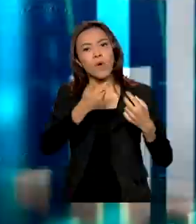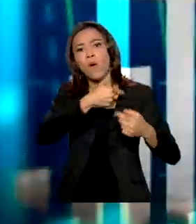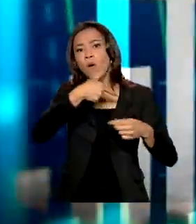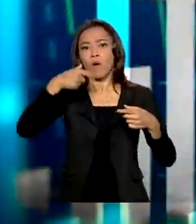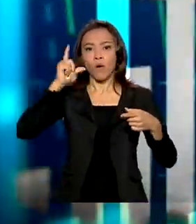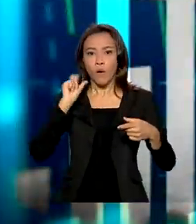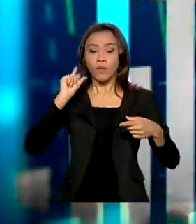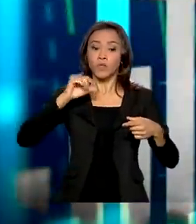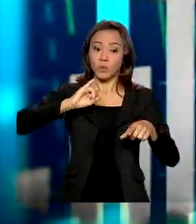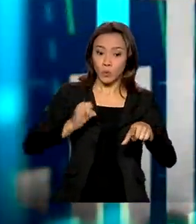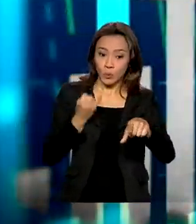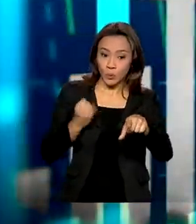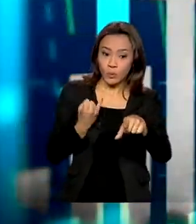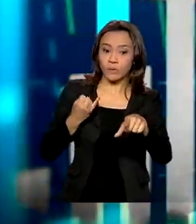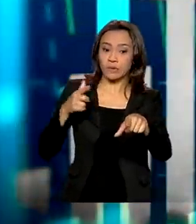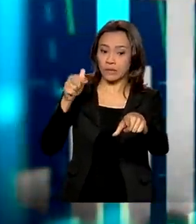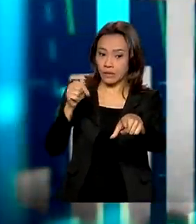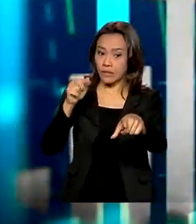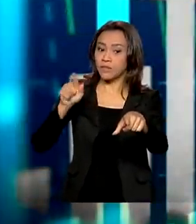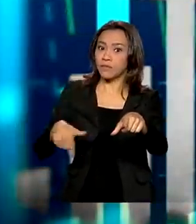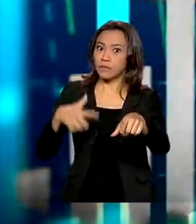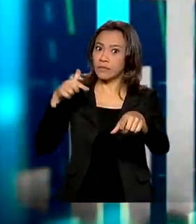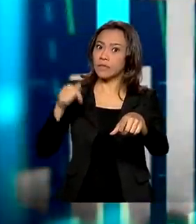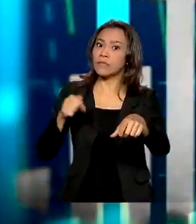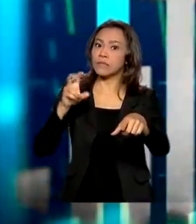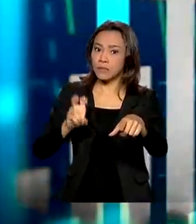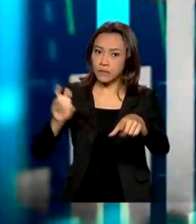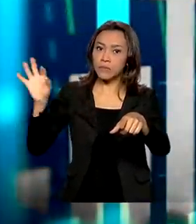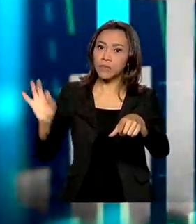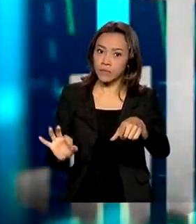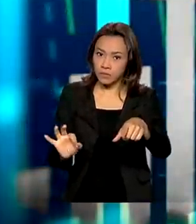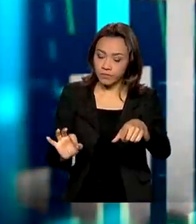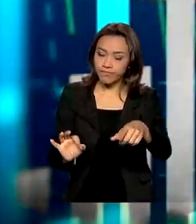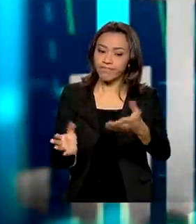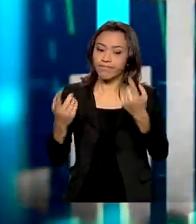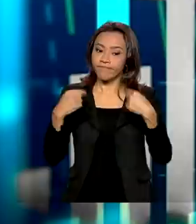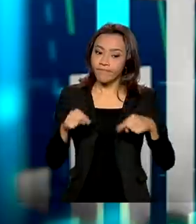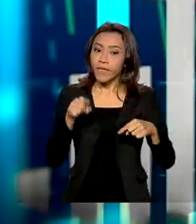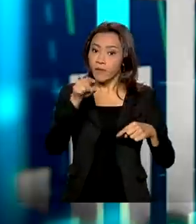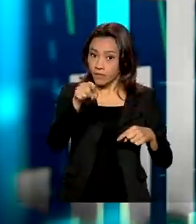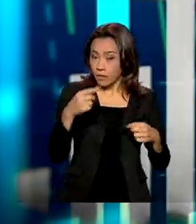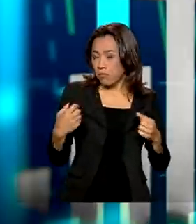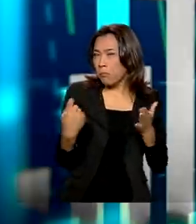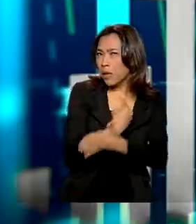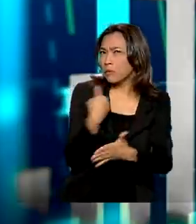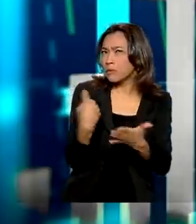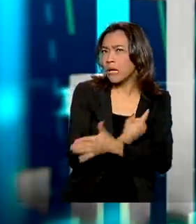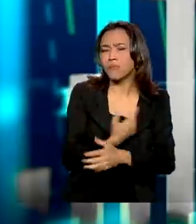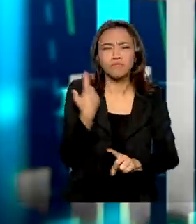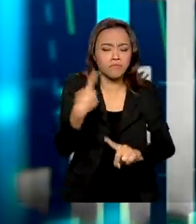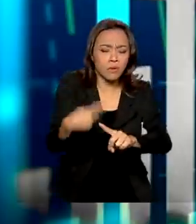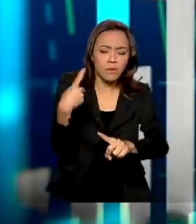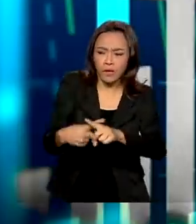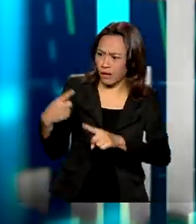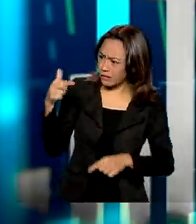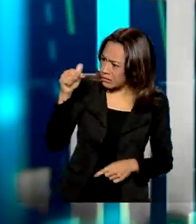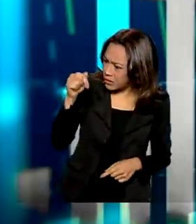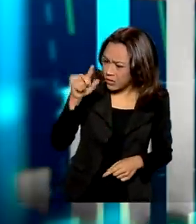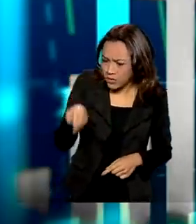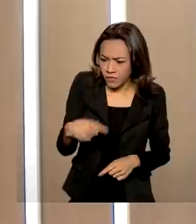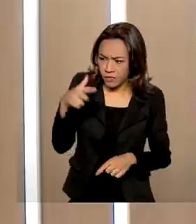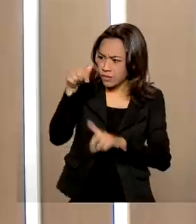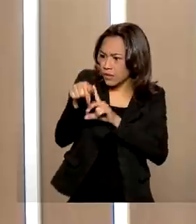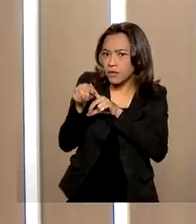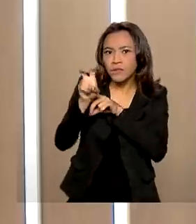taxa de juros chegou a 7,75%. E você, telespectador, poderia nos perguntar, mas como é que a taxa de juros chegou a esse